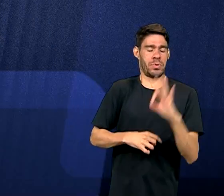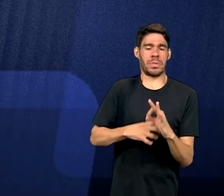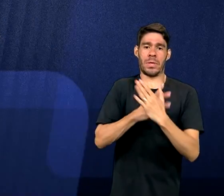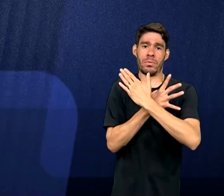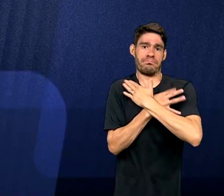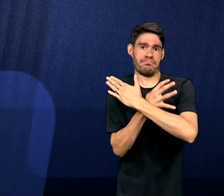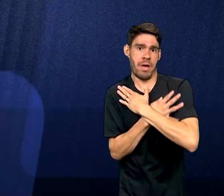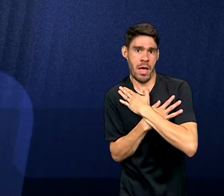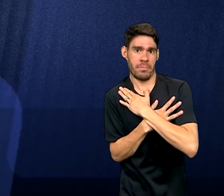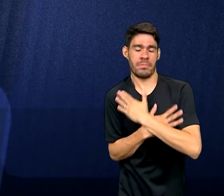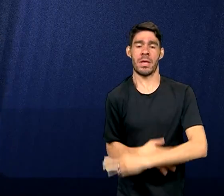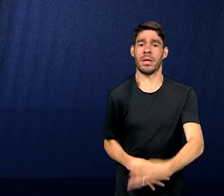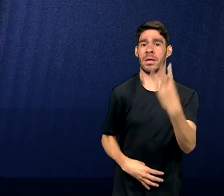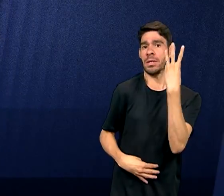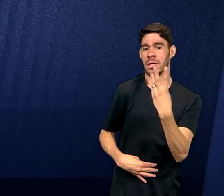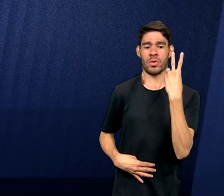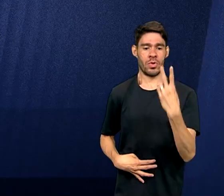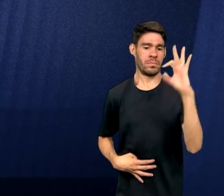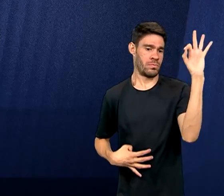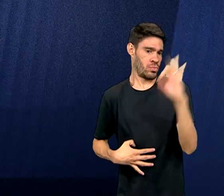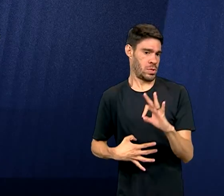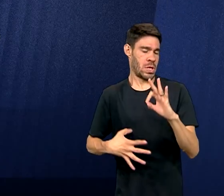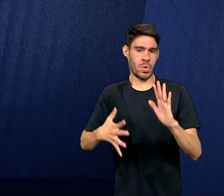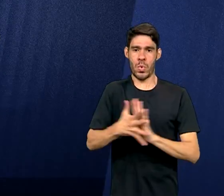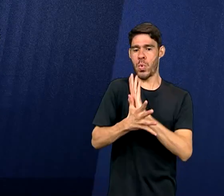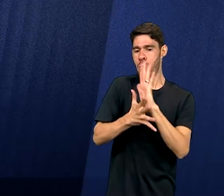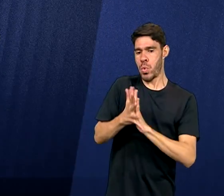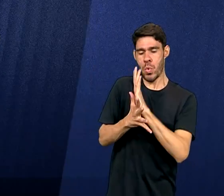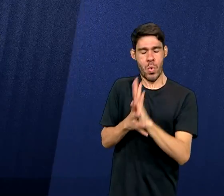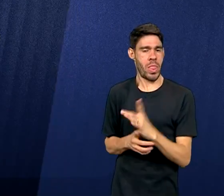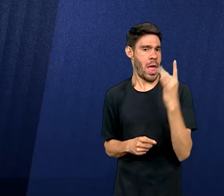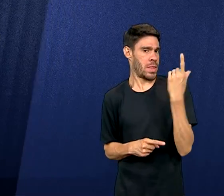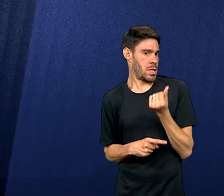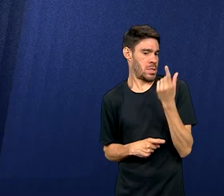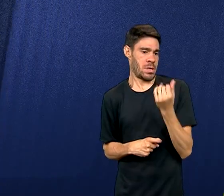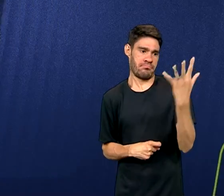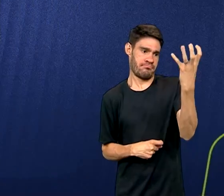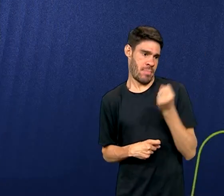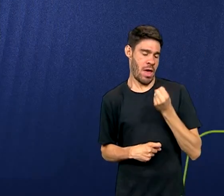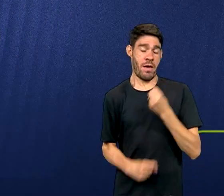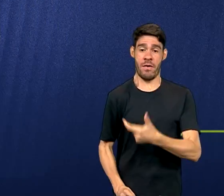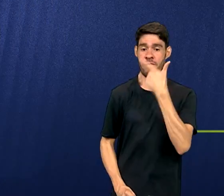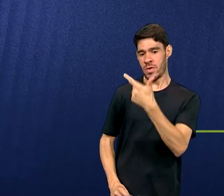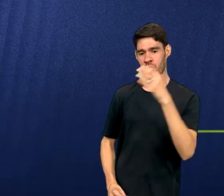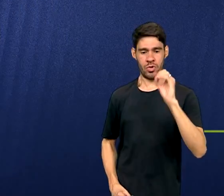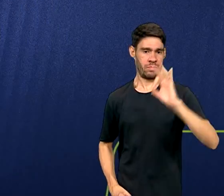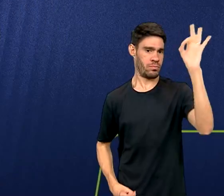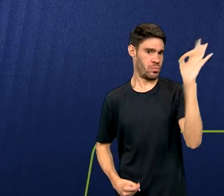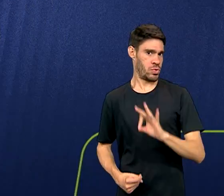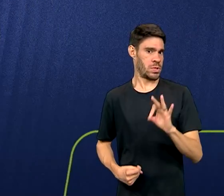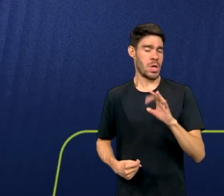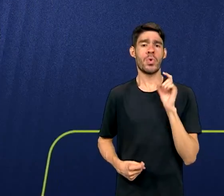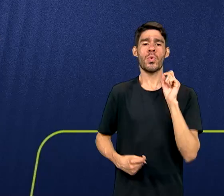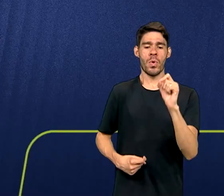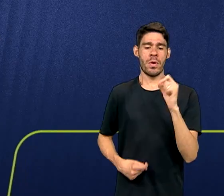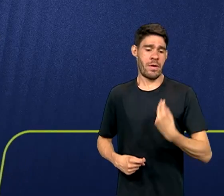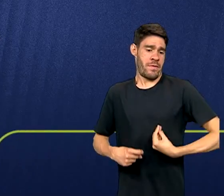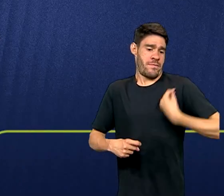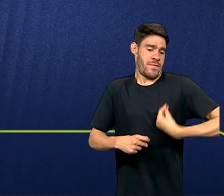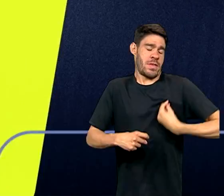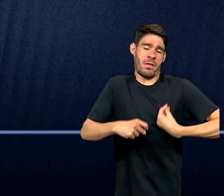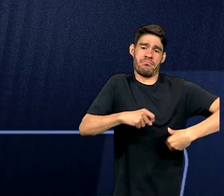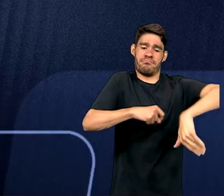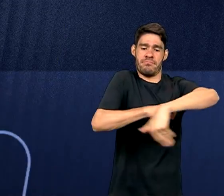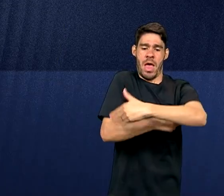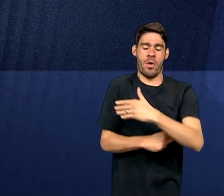desempregadas, 32% não tinham nenhuma renda e 20% estavam simplesmente vivendo na